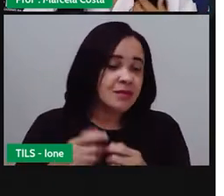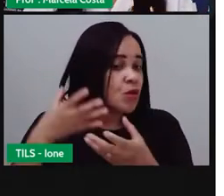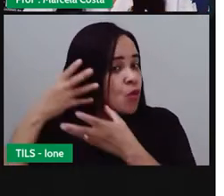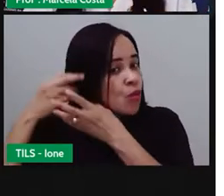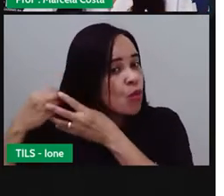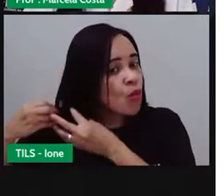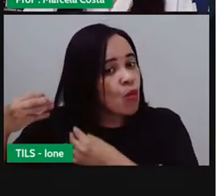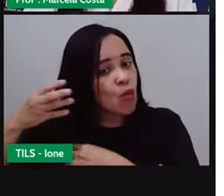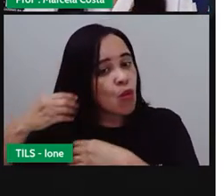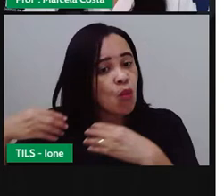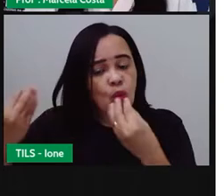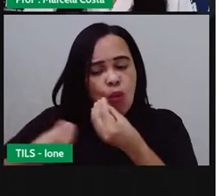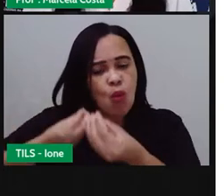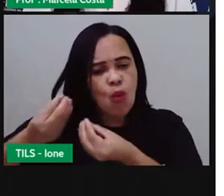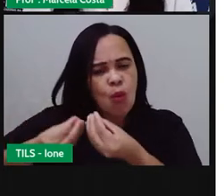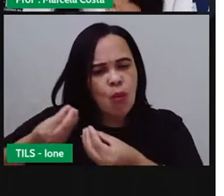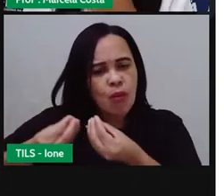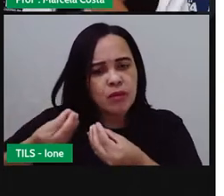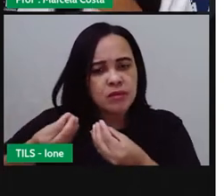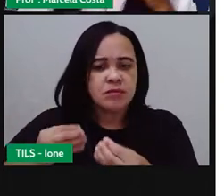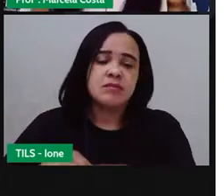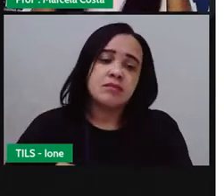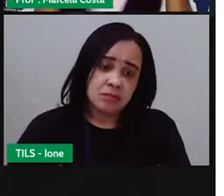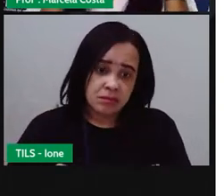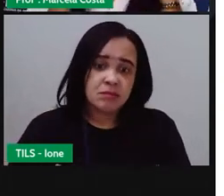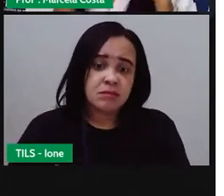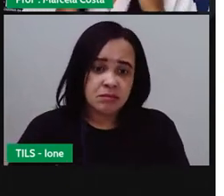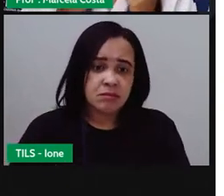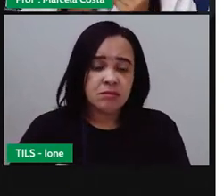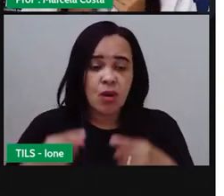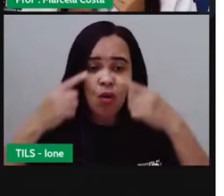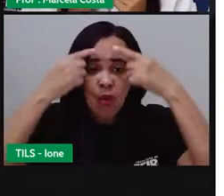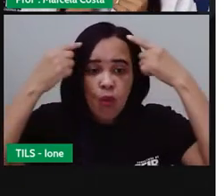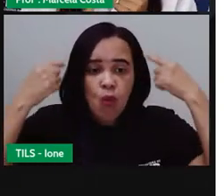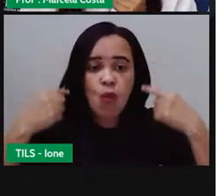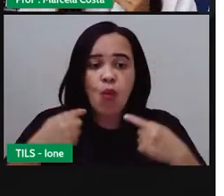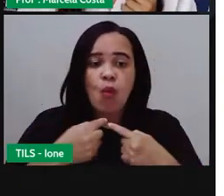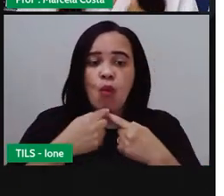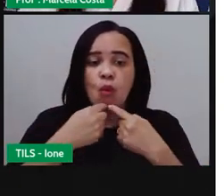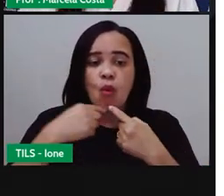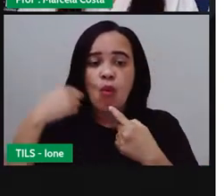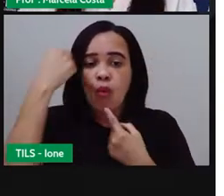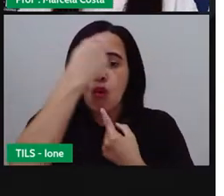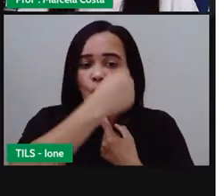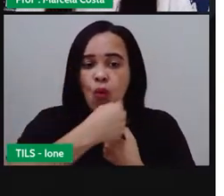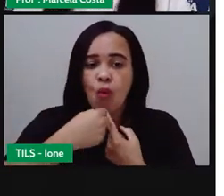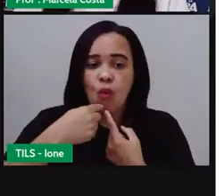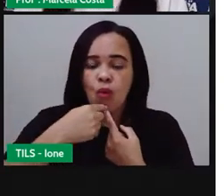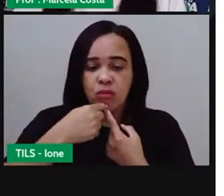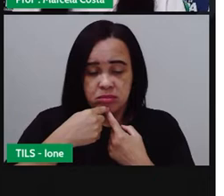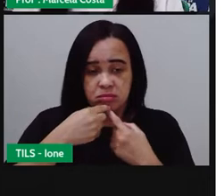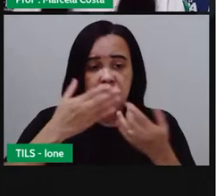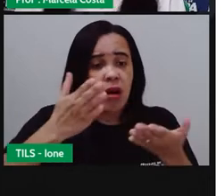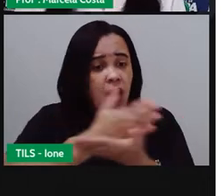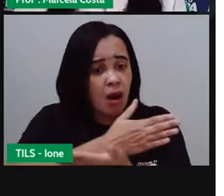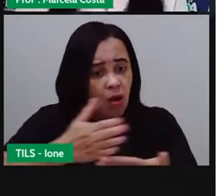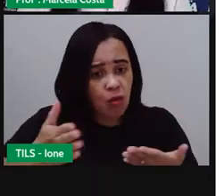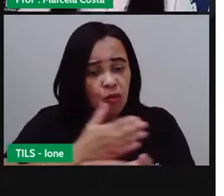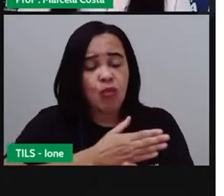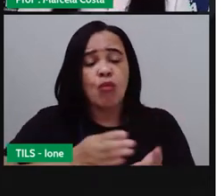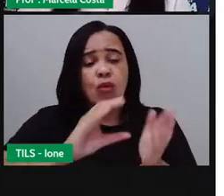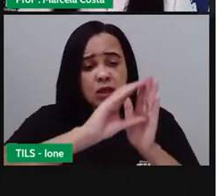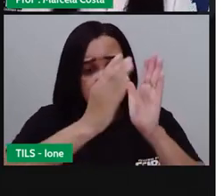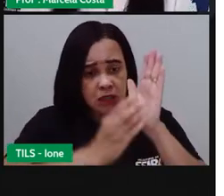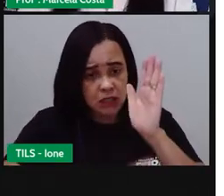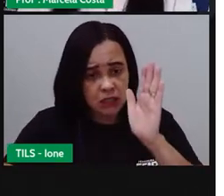cabelo, ao formato do rosto. Essas são alguns dos elementos